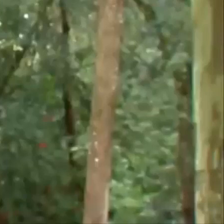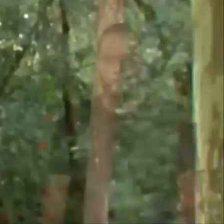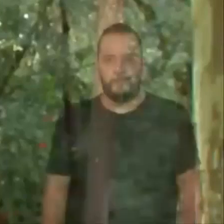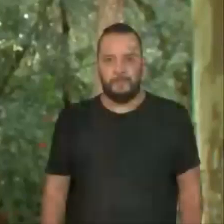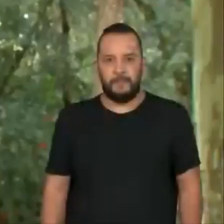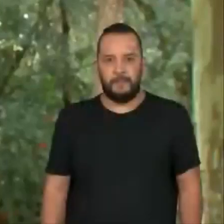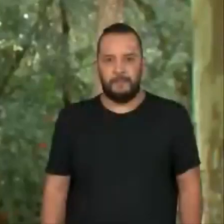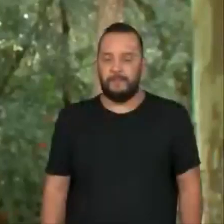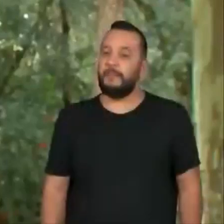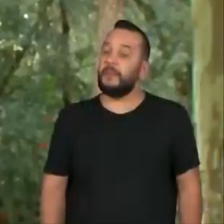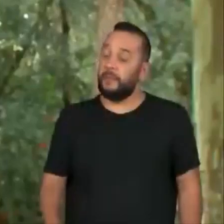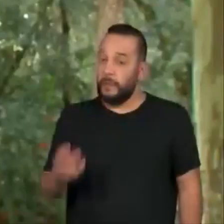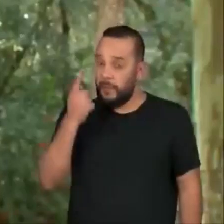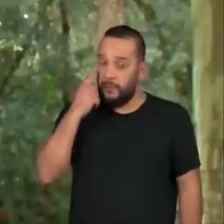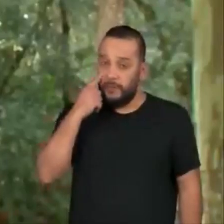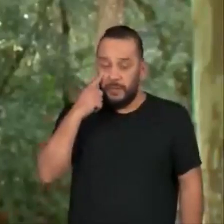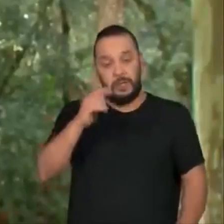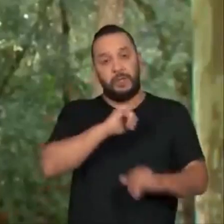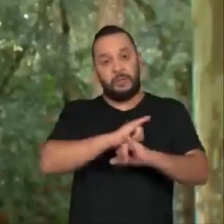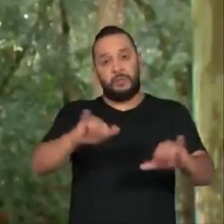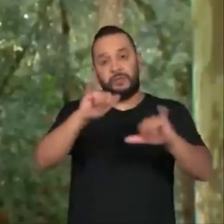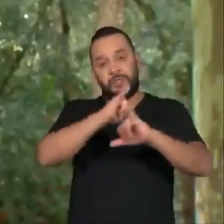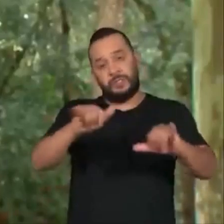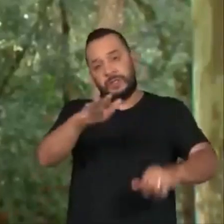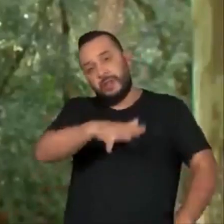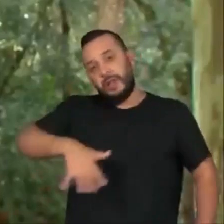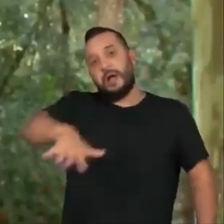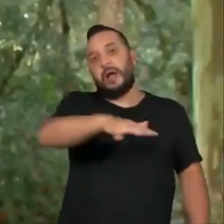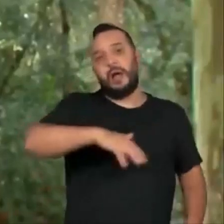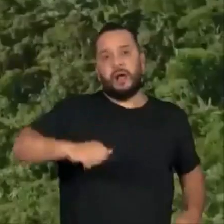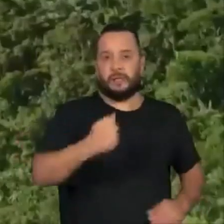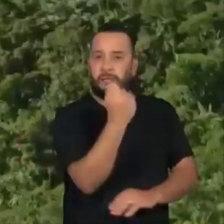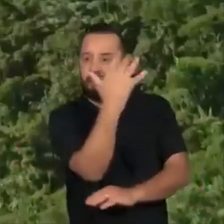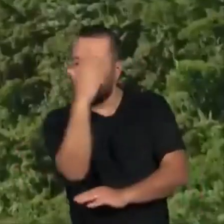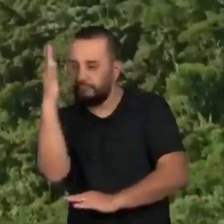Vamos às notícias da área socioambiental que tiveram destaque.